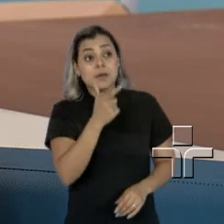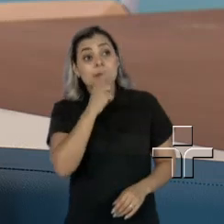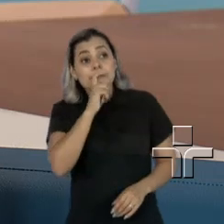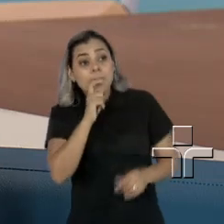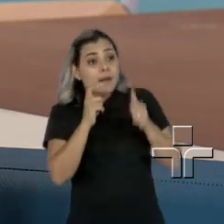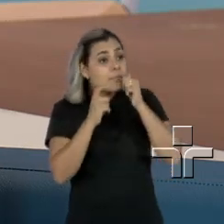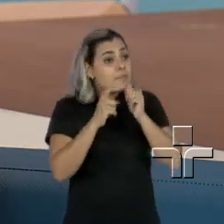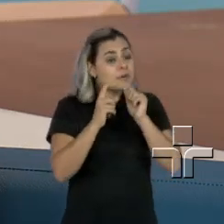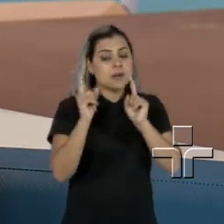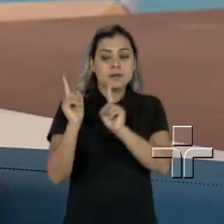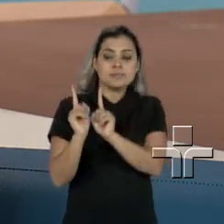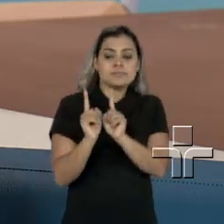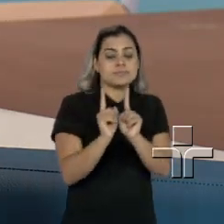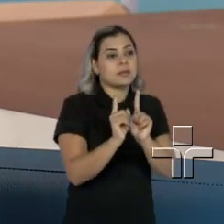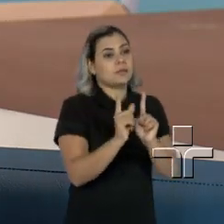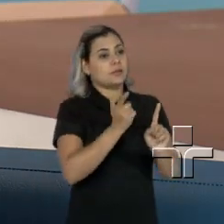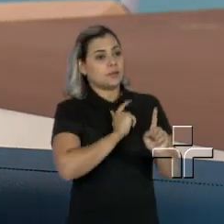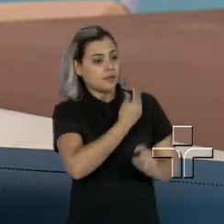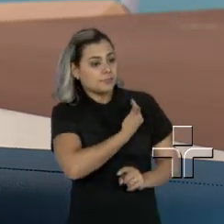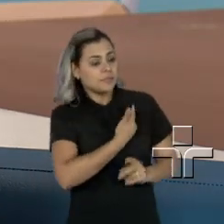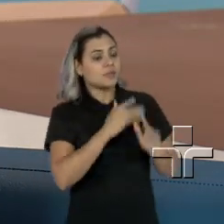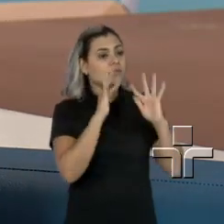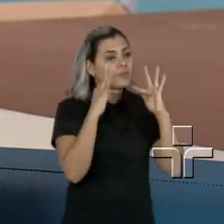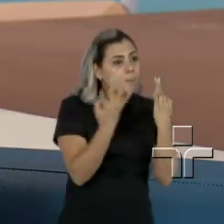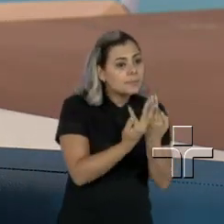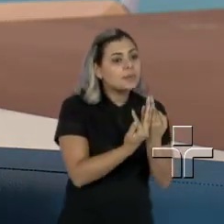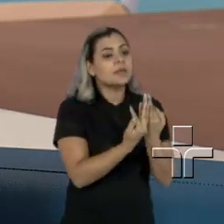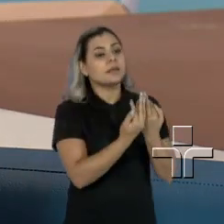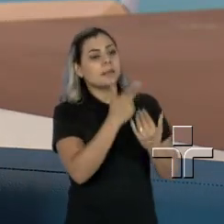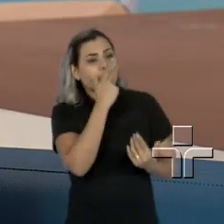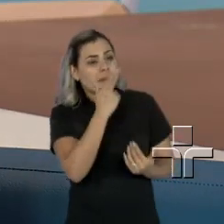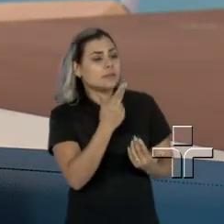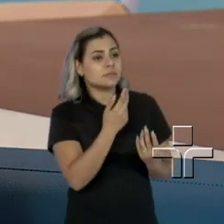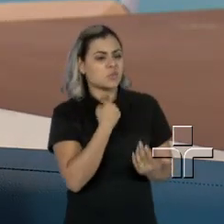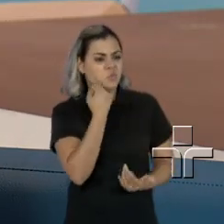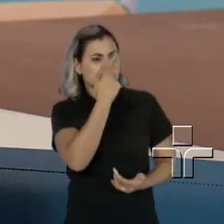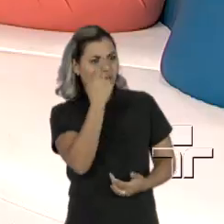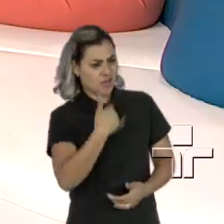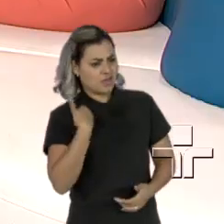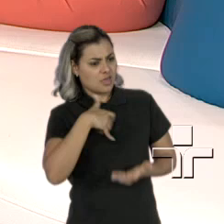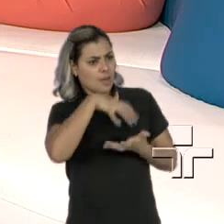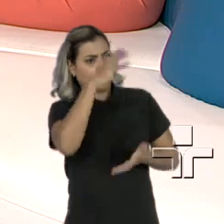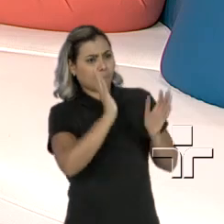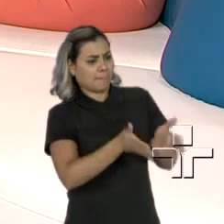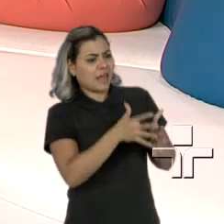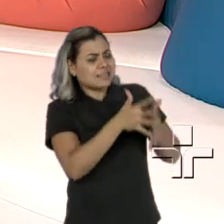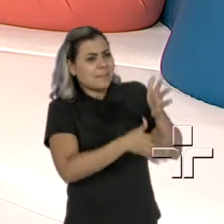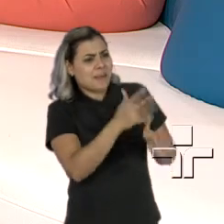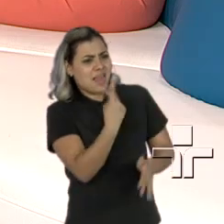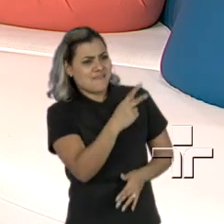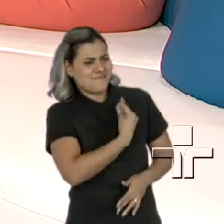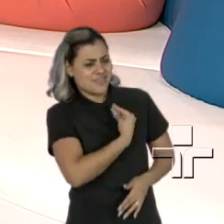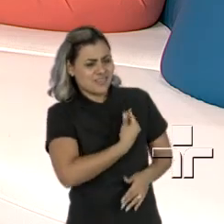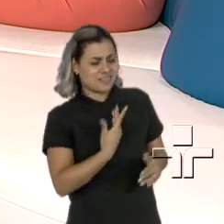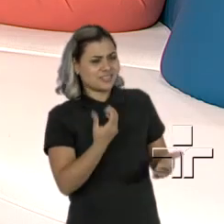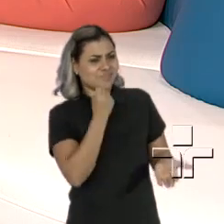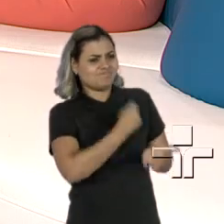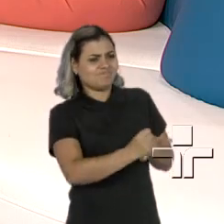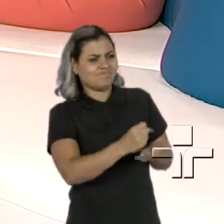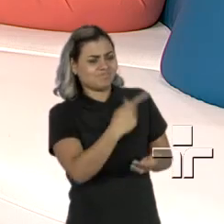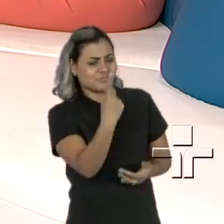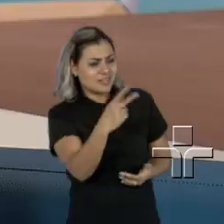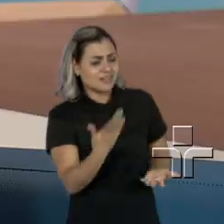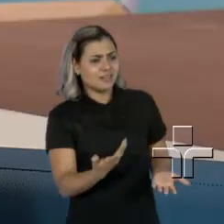escuta o amigo, escuta um parente que não dá, vocês estão muito velhos, para que atrapalhar a tua vida agora? Você tem tudo